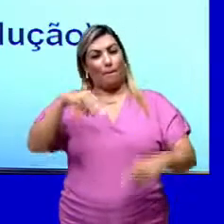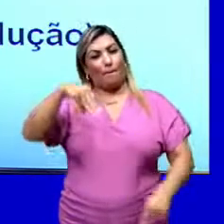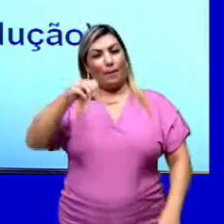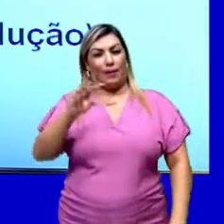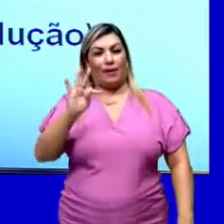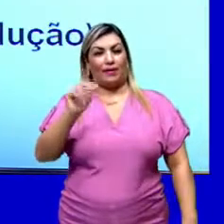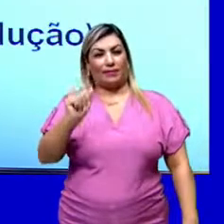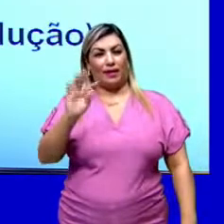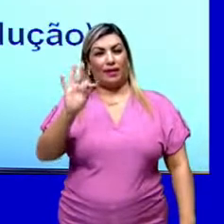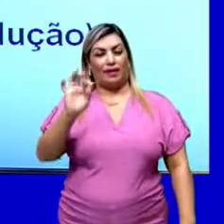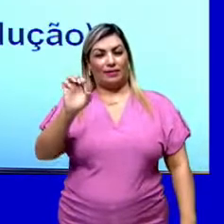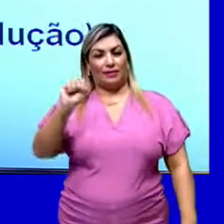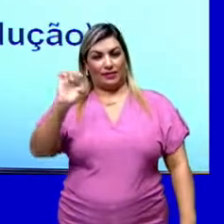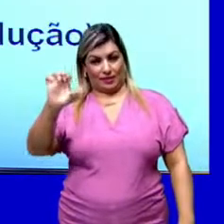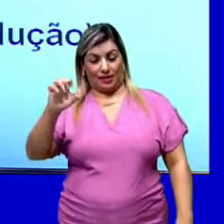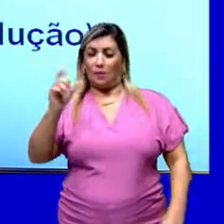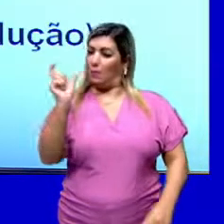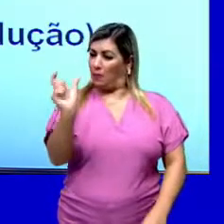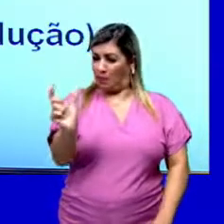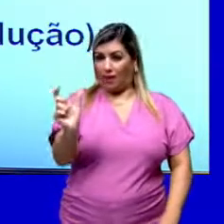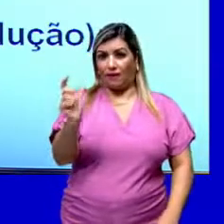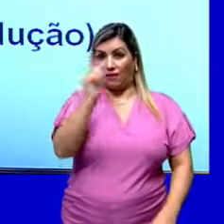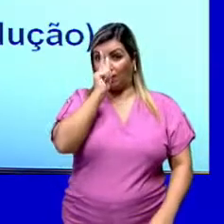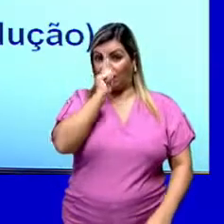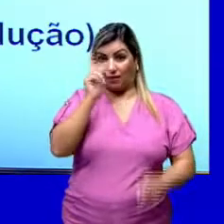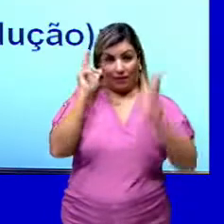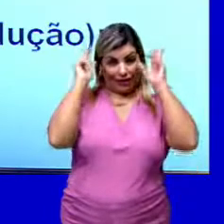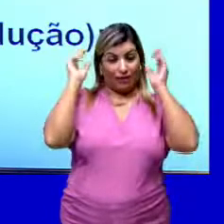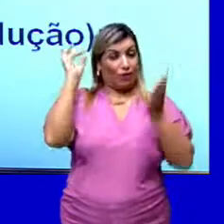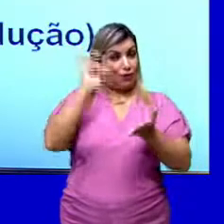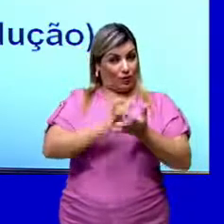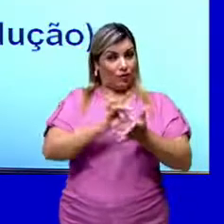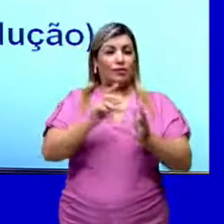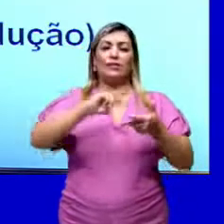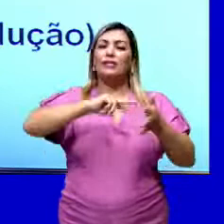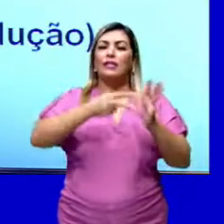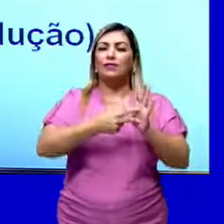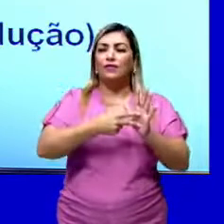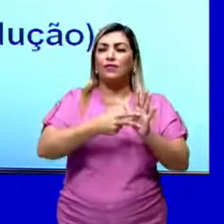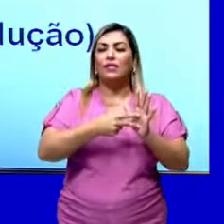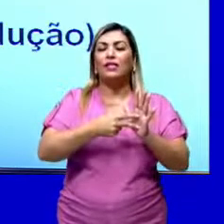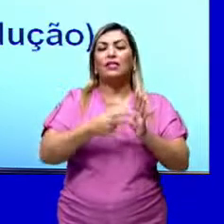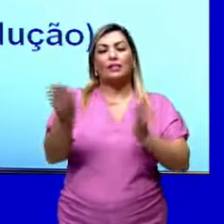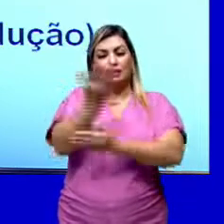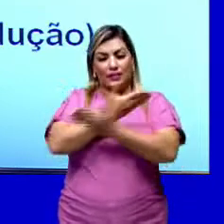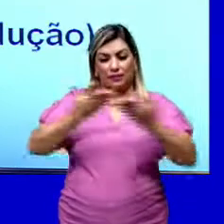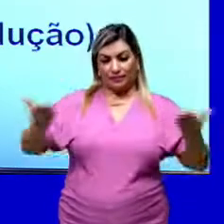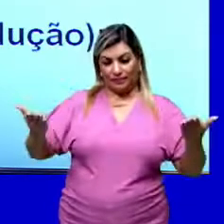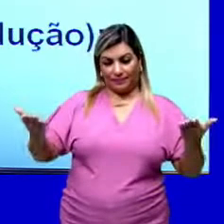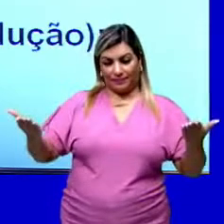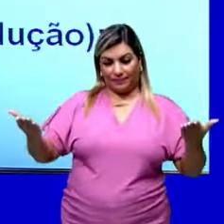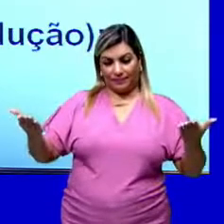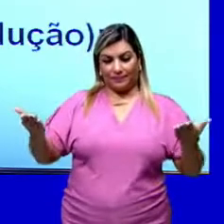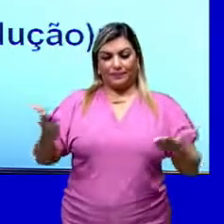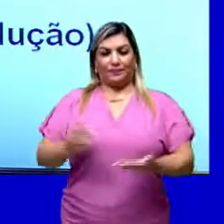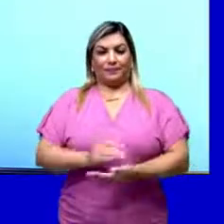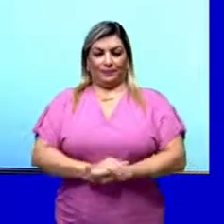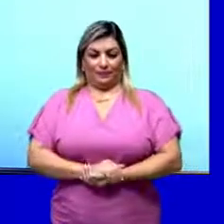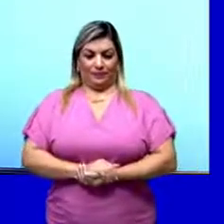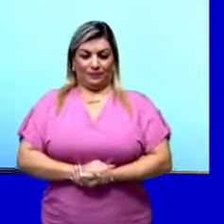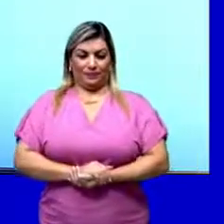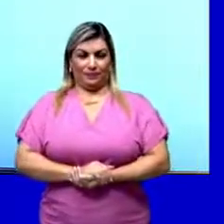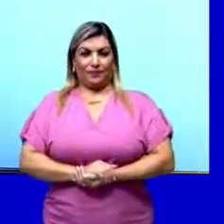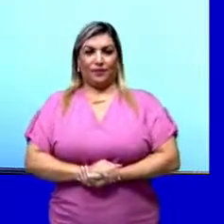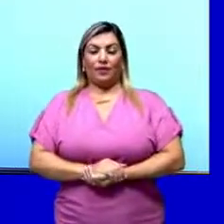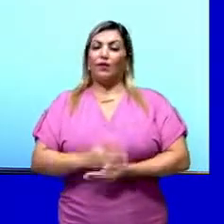como é chamada. Metátese é uma palavra grega, de origem grega, que significa transferir, tá certo? Então